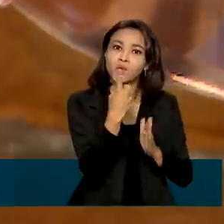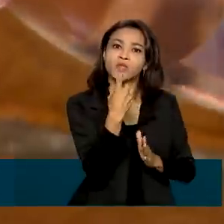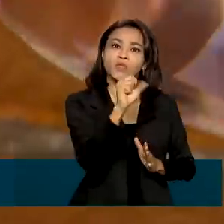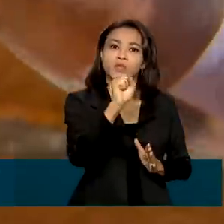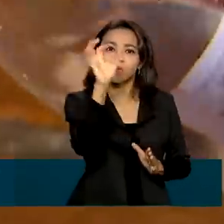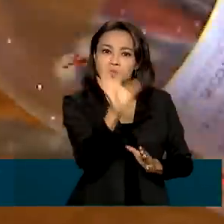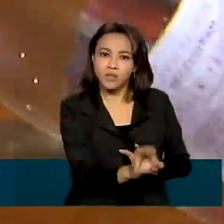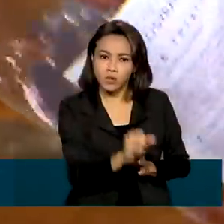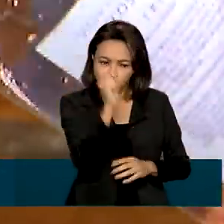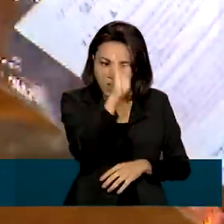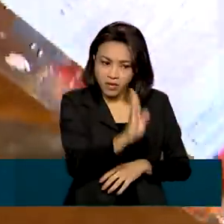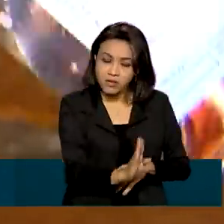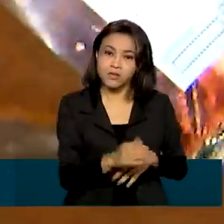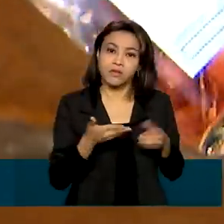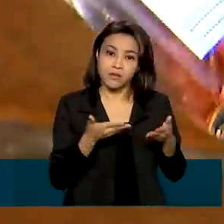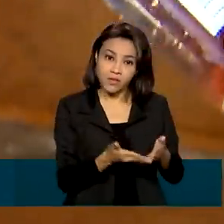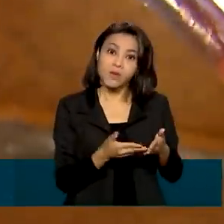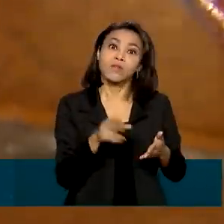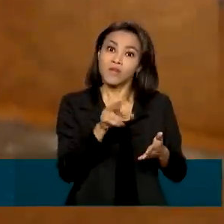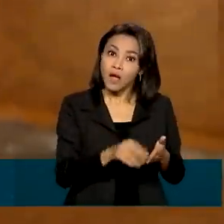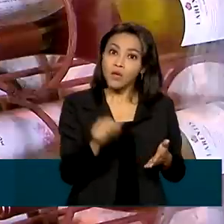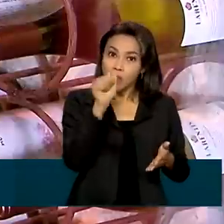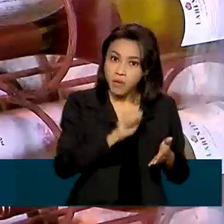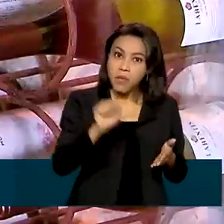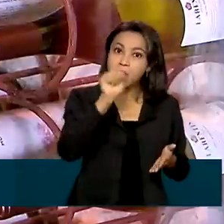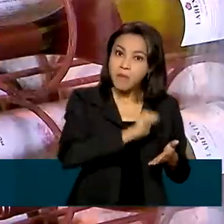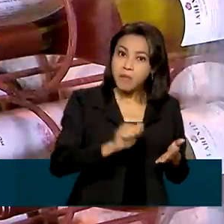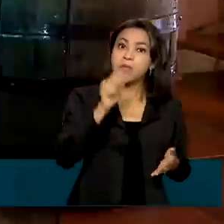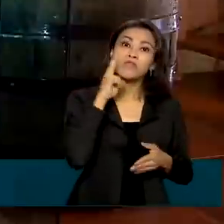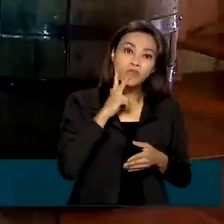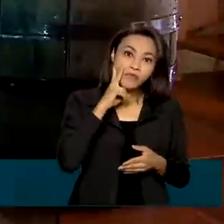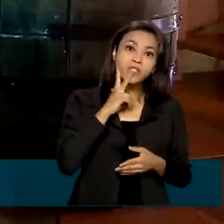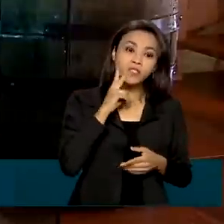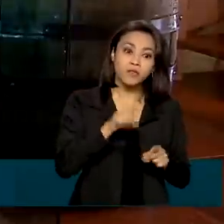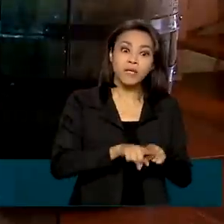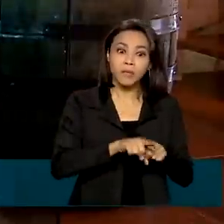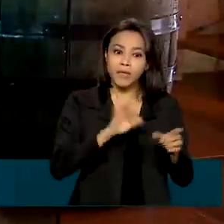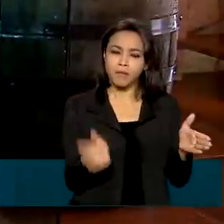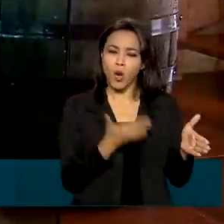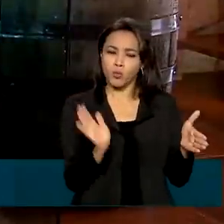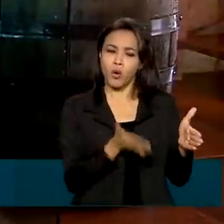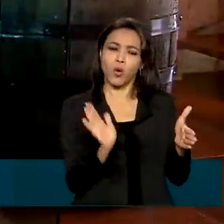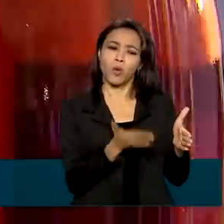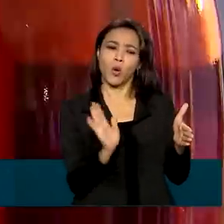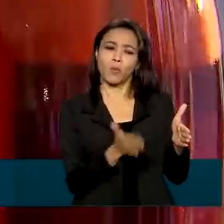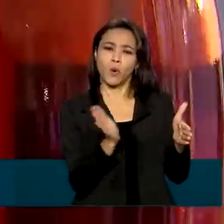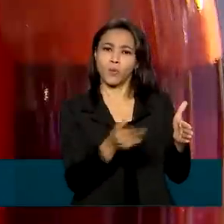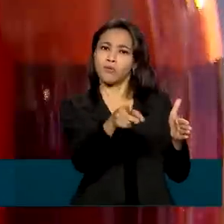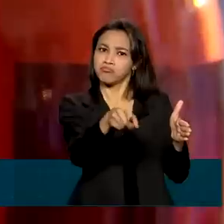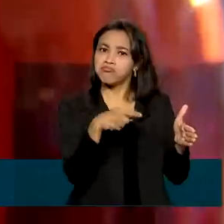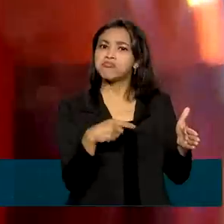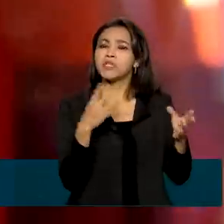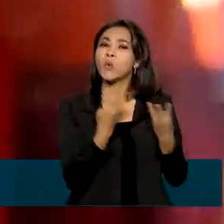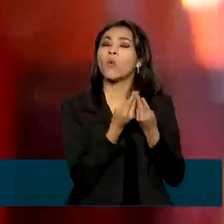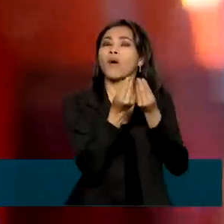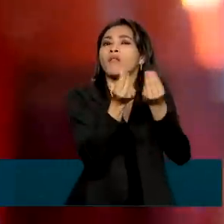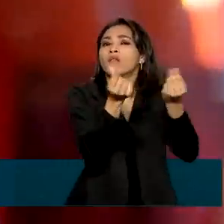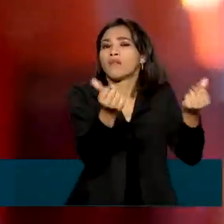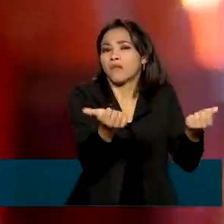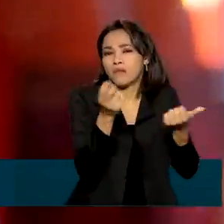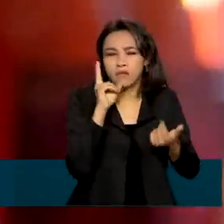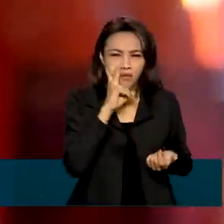Brasil não está apenas consumindo mais, mas também produzindo em maior escala e com mais qualidade.